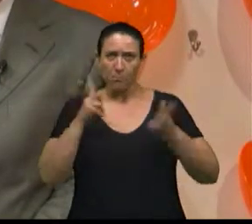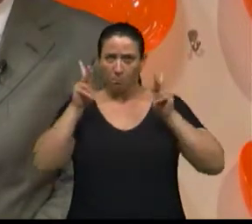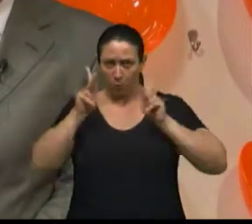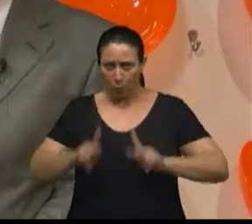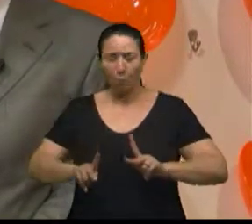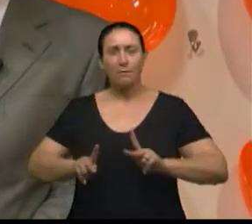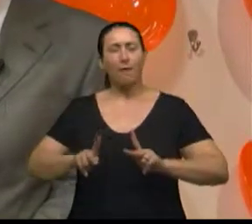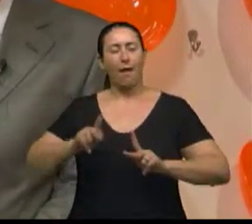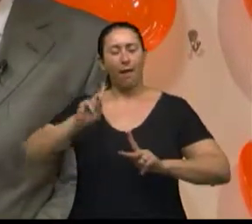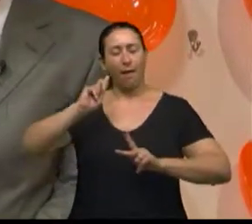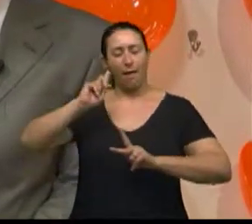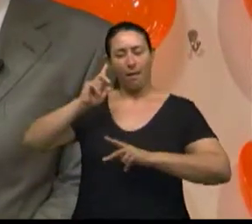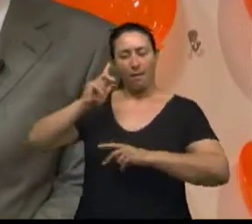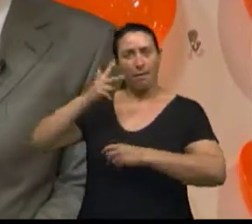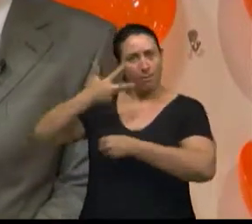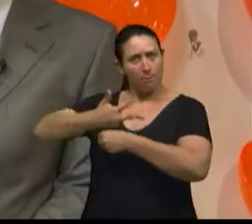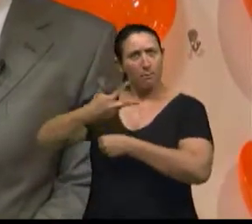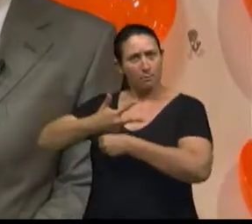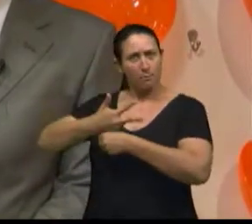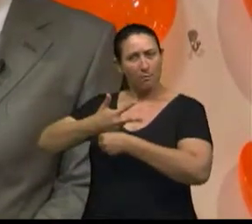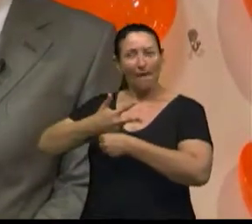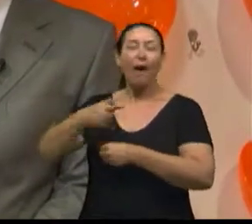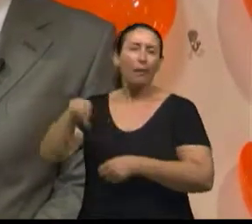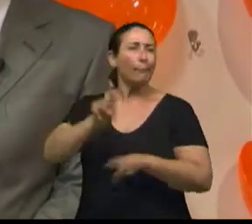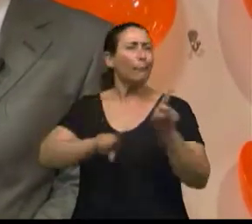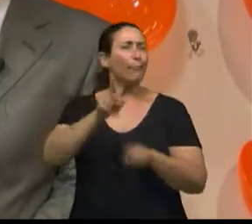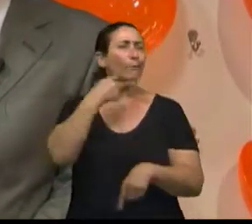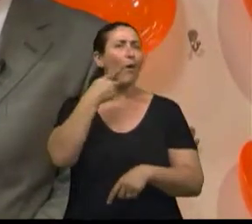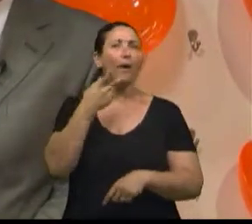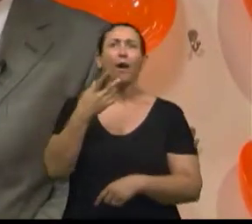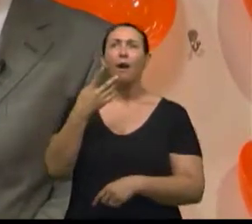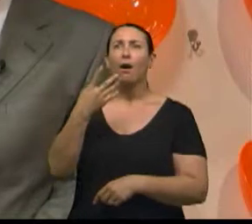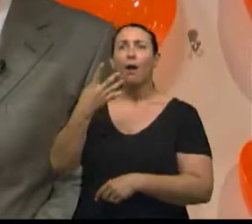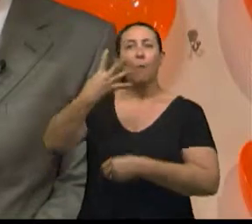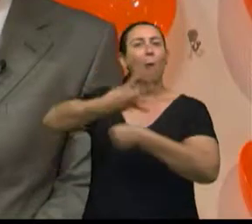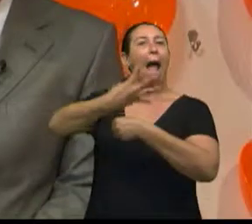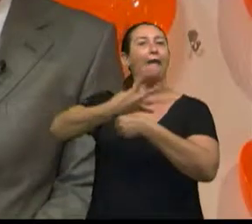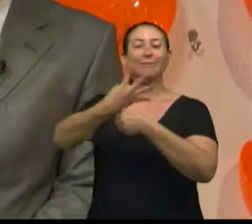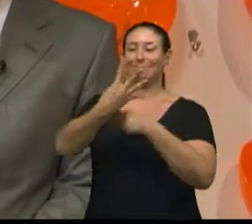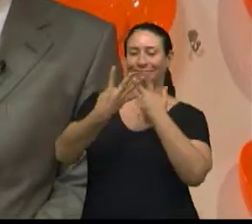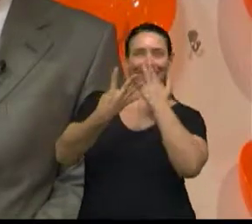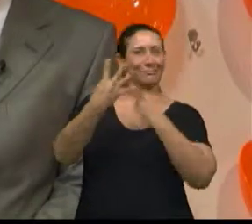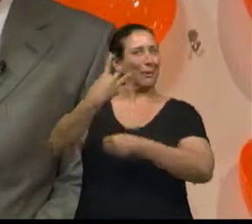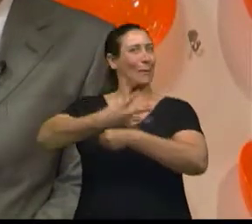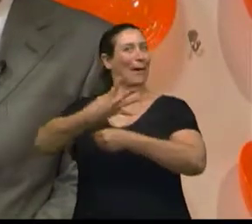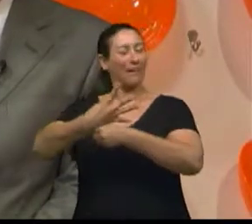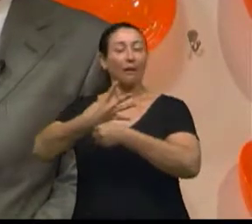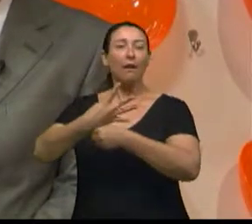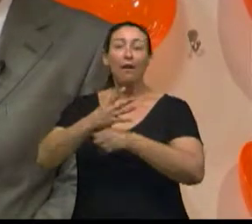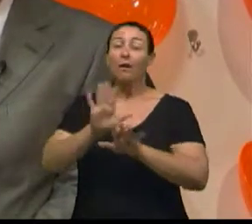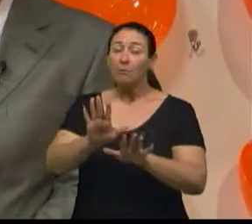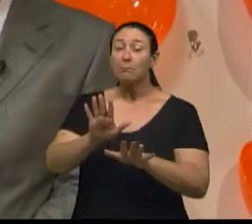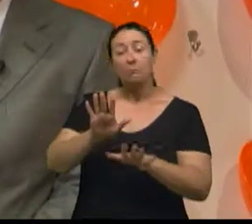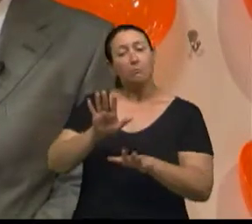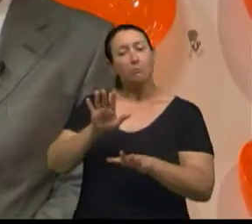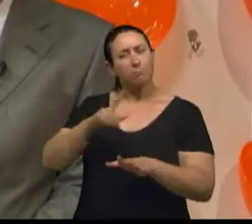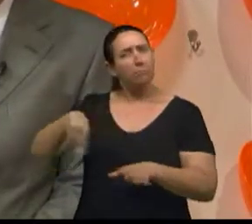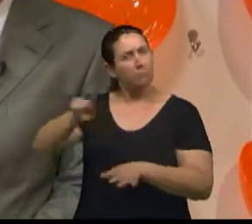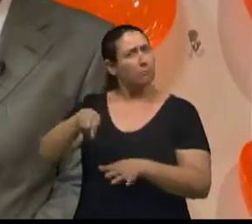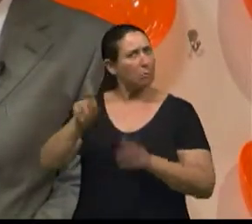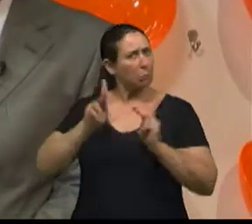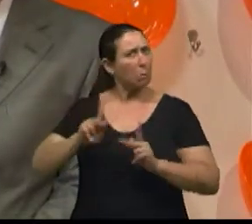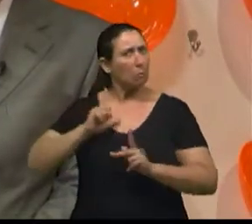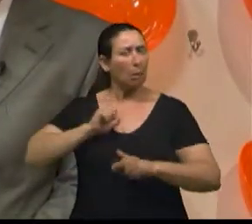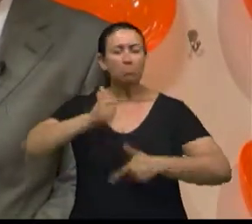idade e até mesmo hoje já se fala em quarta idade, são pessoas ativas e que trabalham muitas vezes até aos 80,